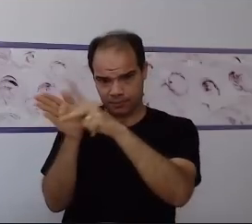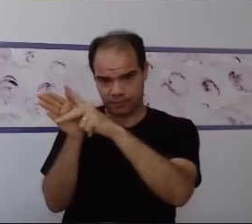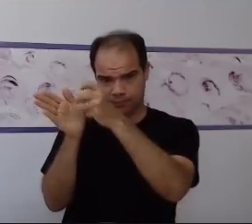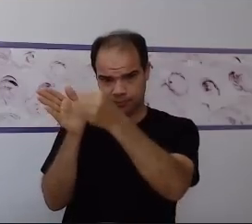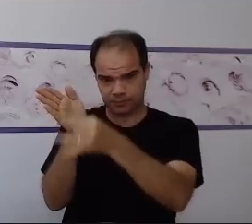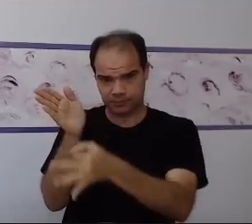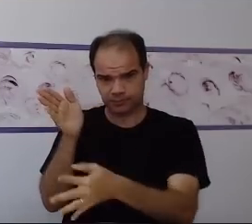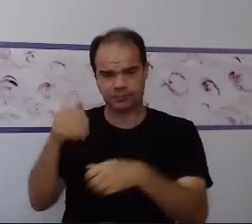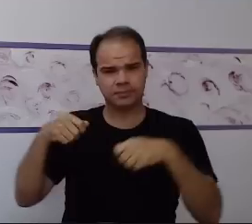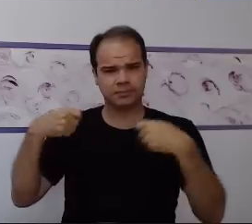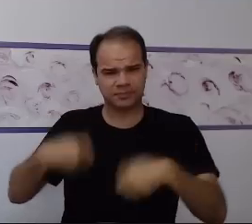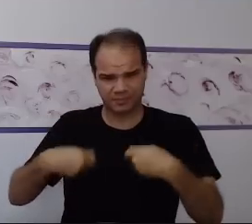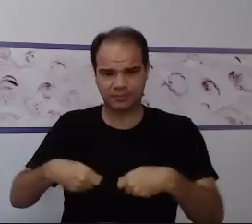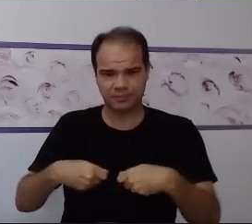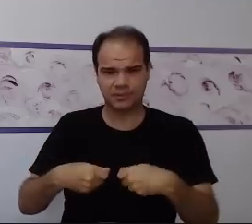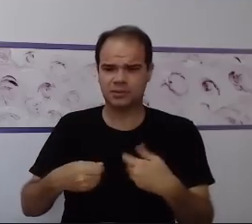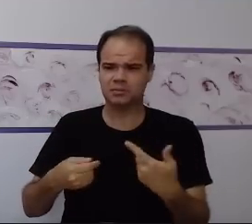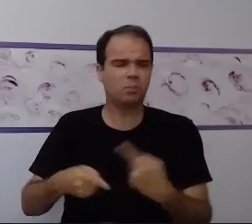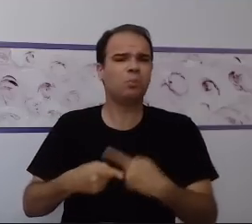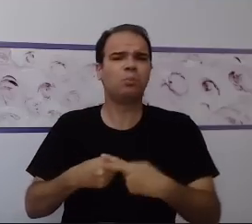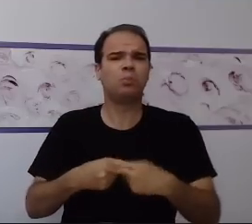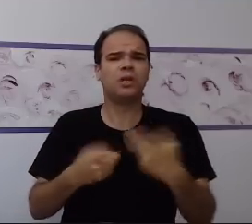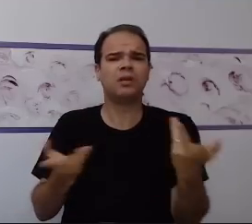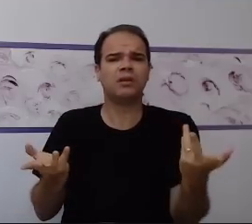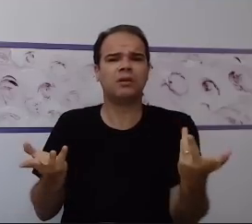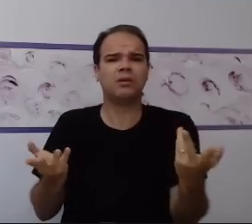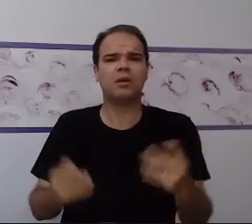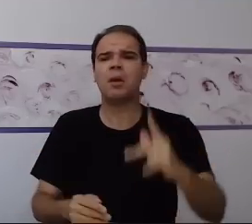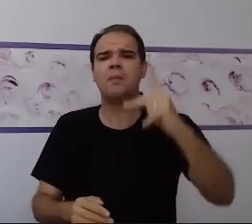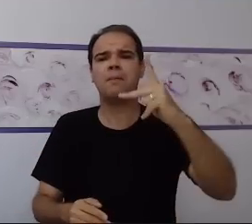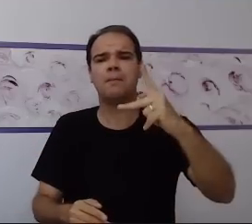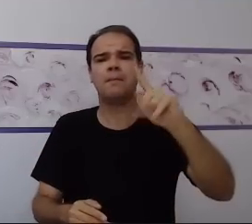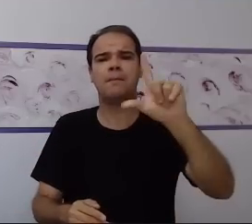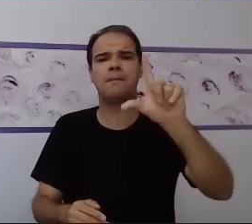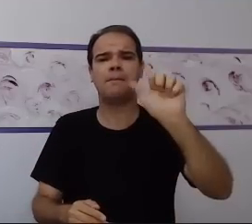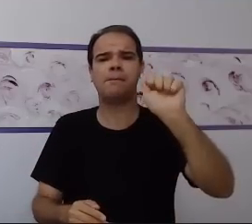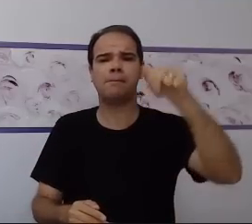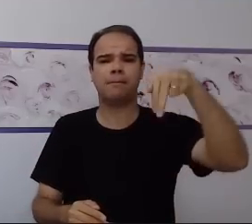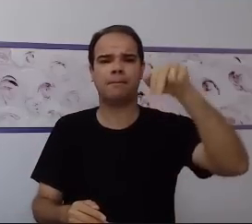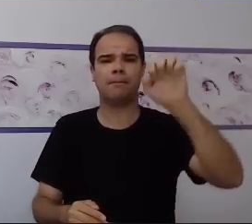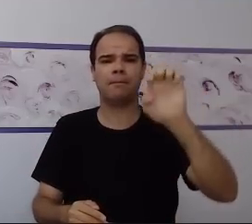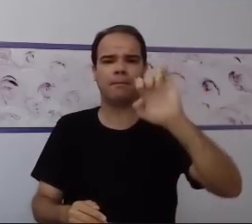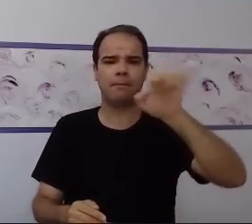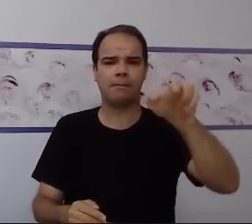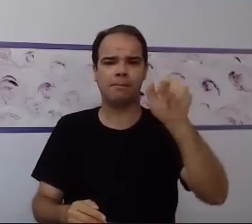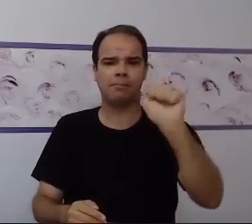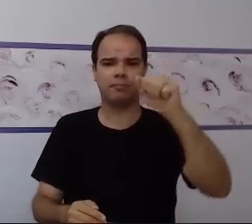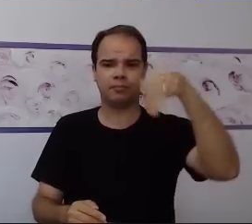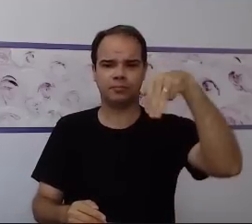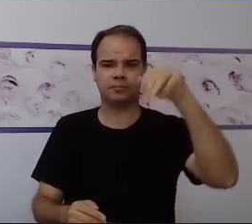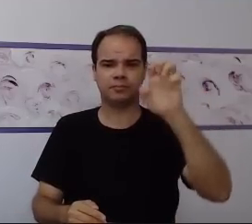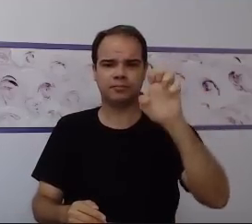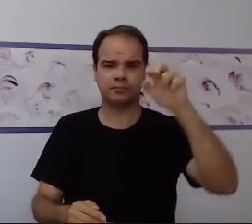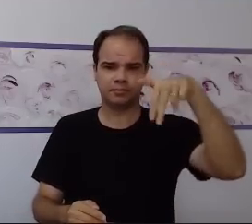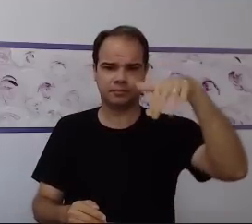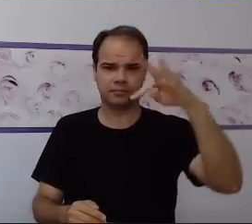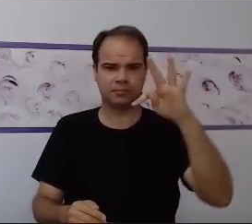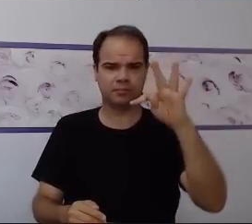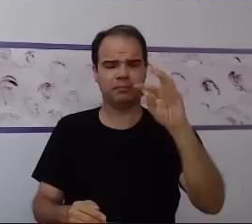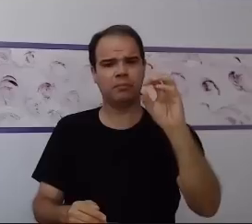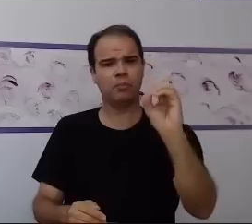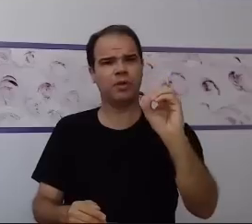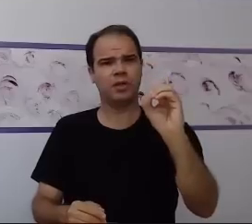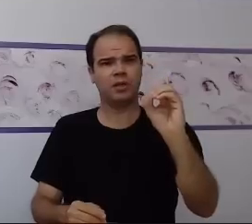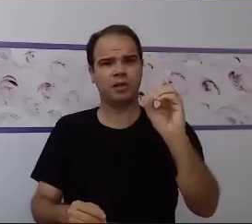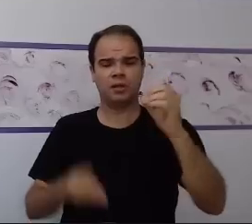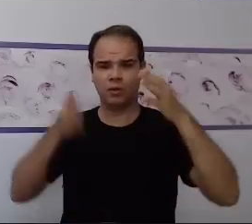Para que se faz necessário? Porque o planejamento, você vai fazer ele com um objetivo. Qual que esse